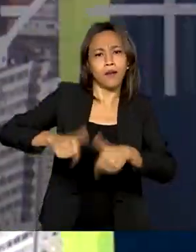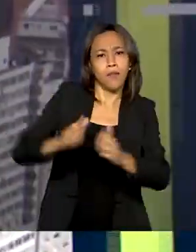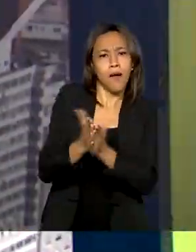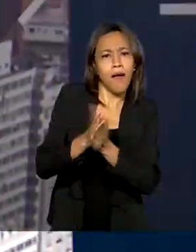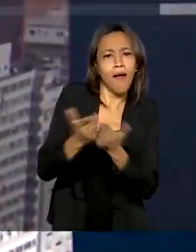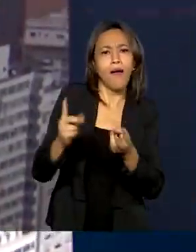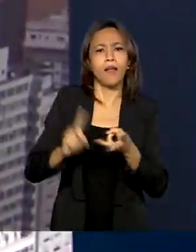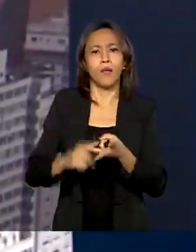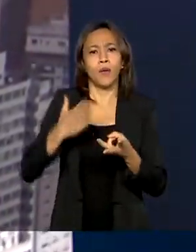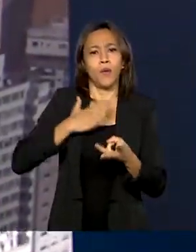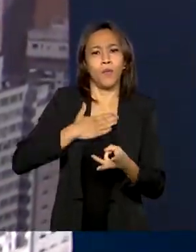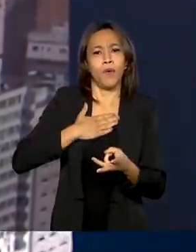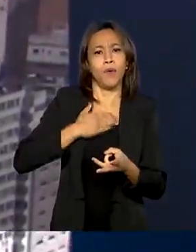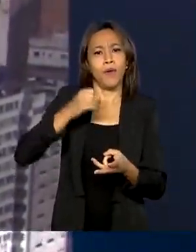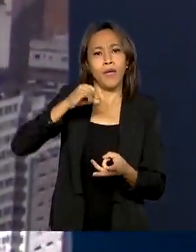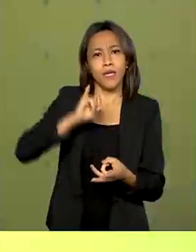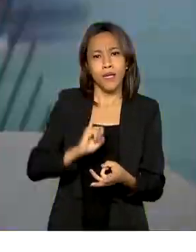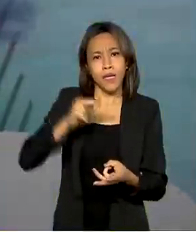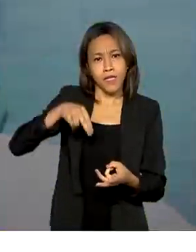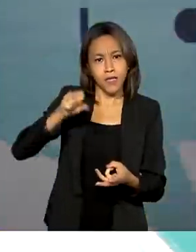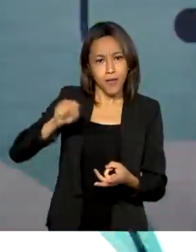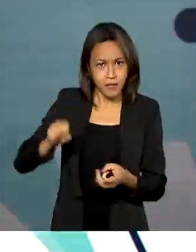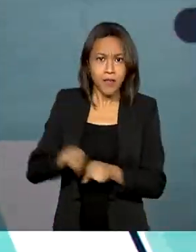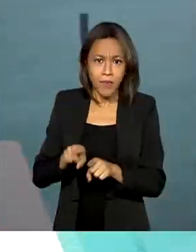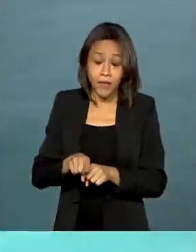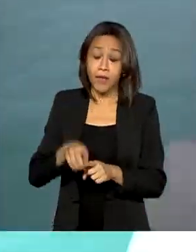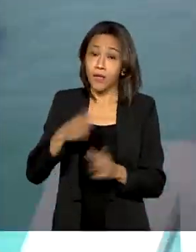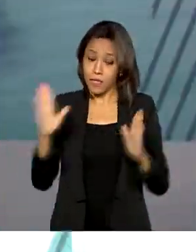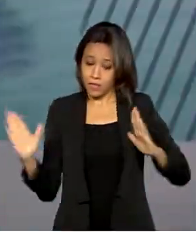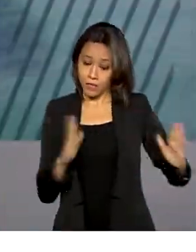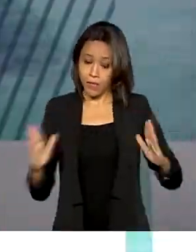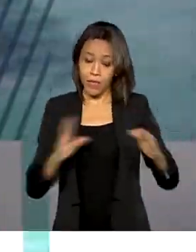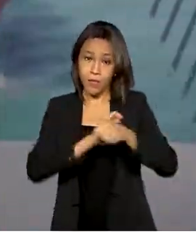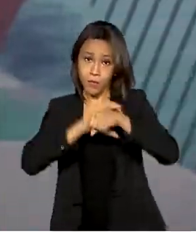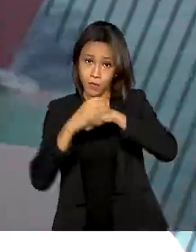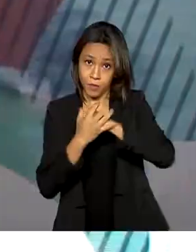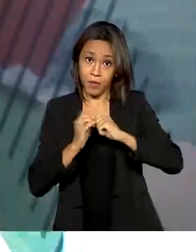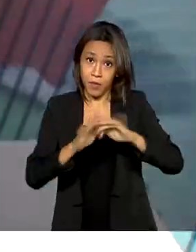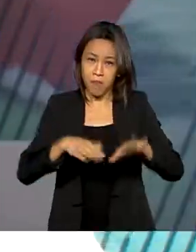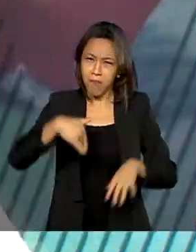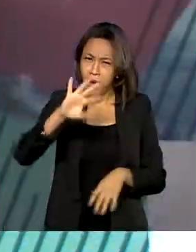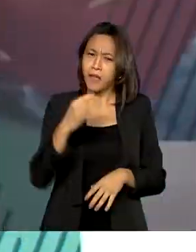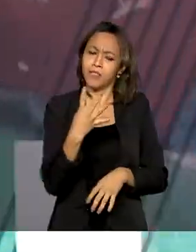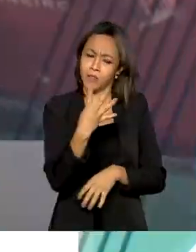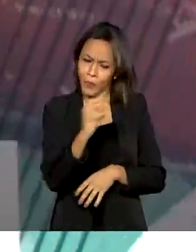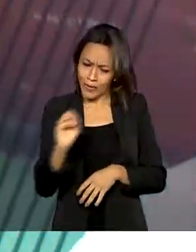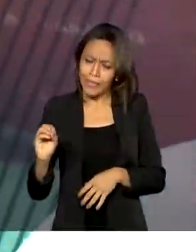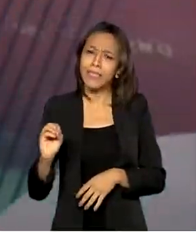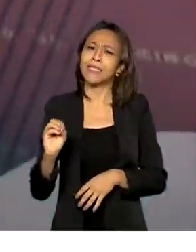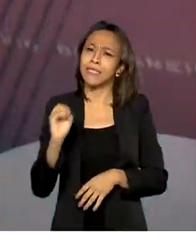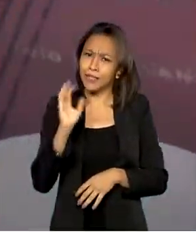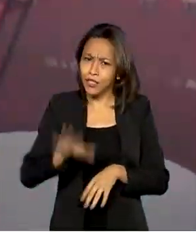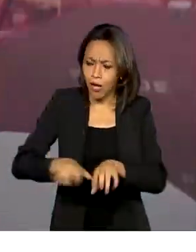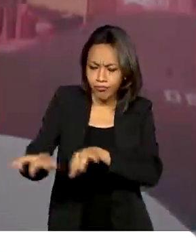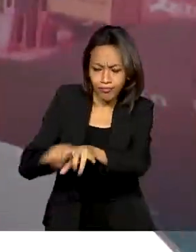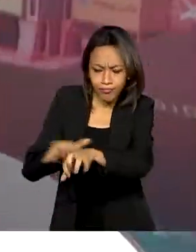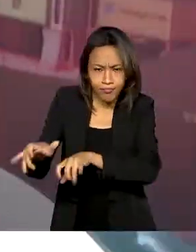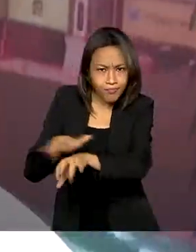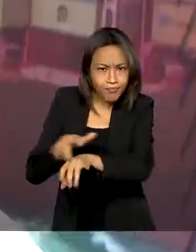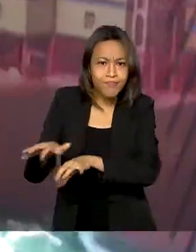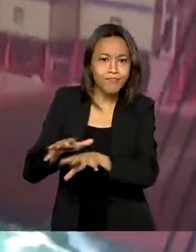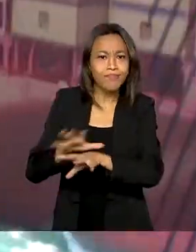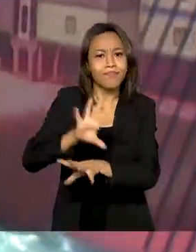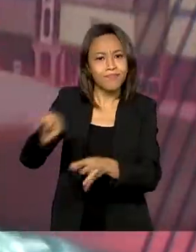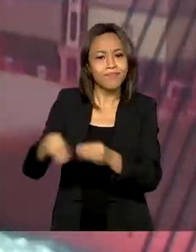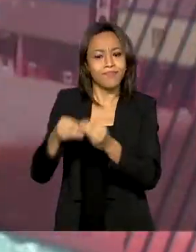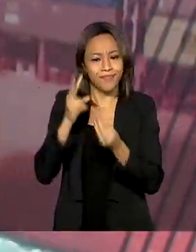o meu INSS. Durante a pandemia, mais de 400 serviços públicos foram digitalizados e incorporados ao site.